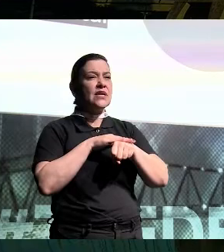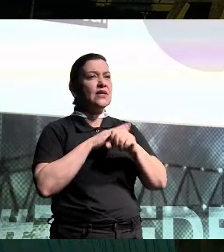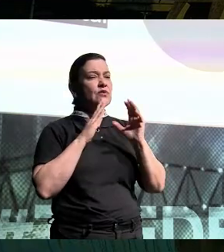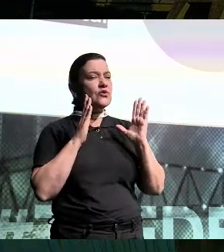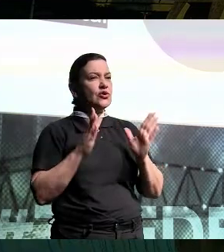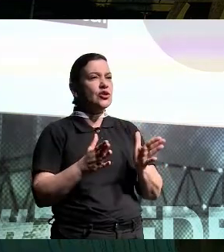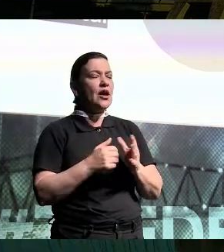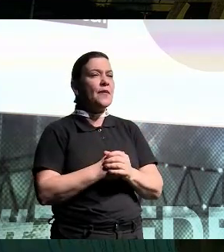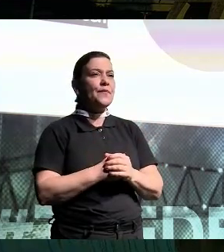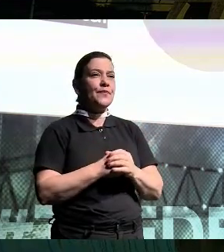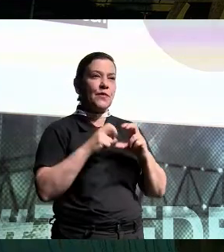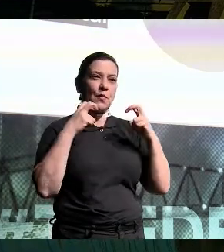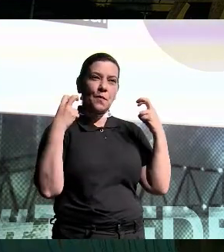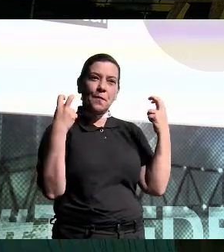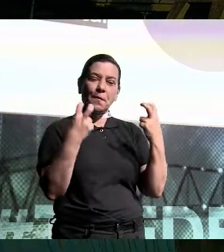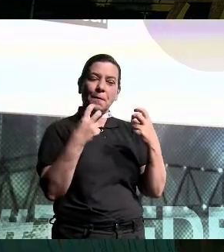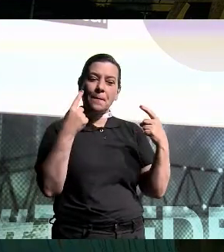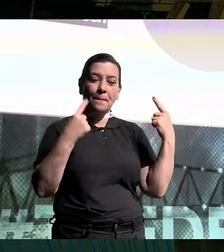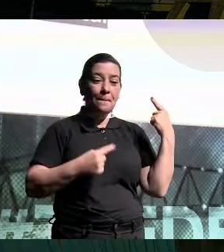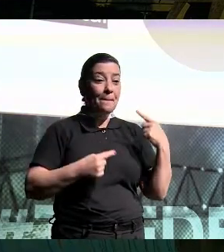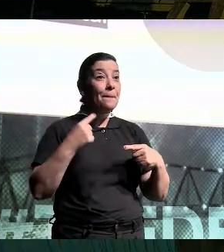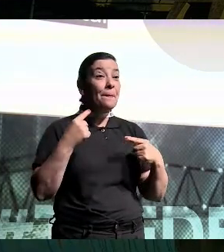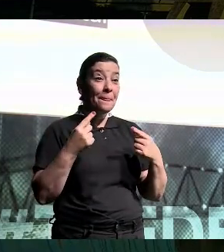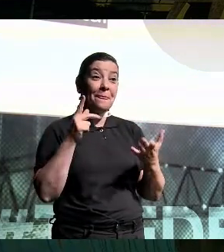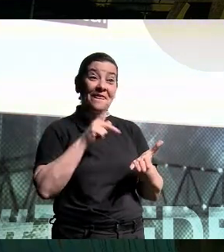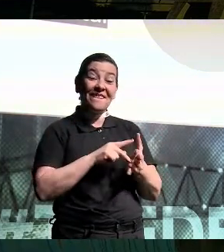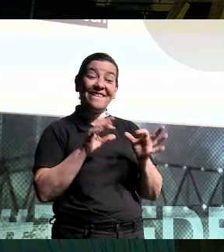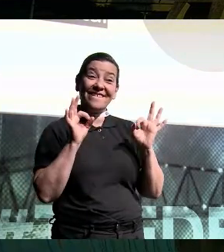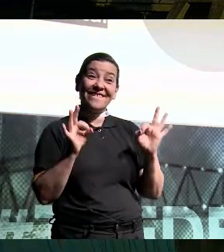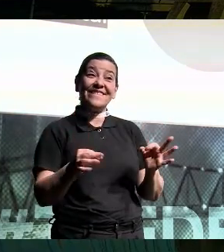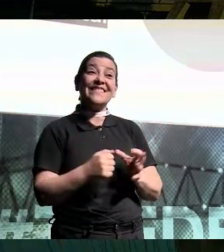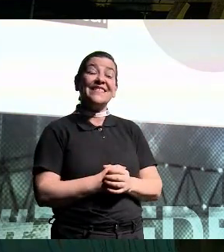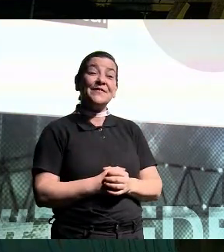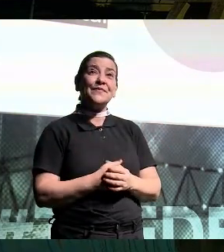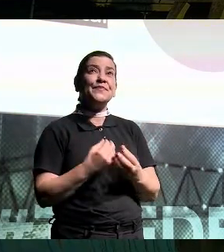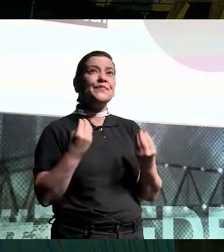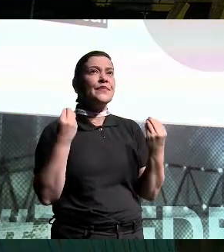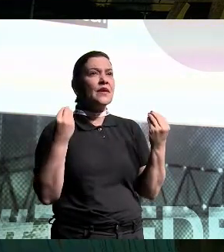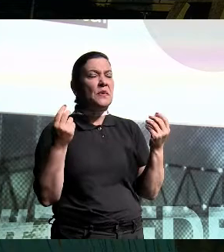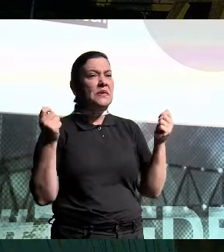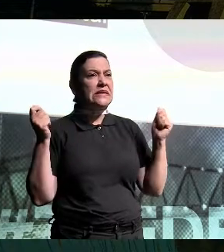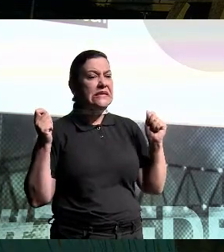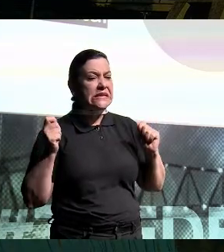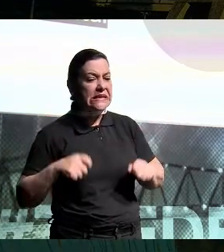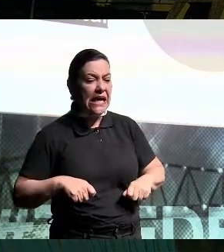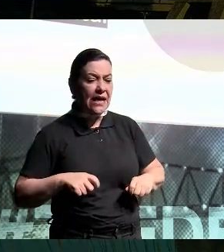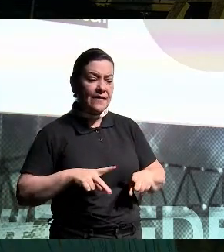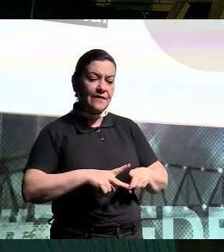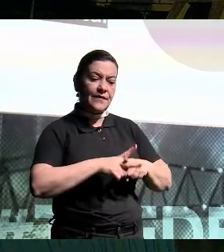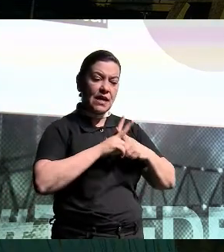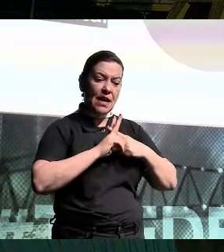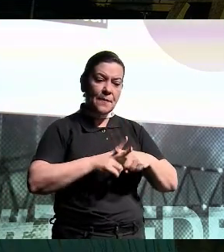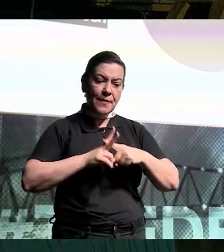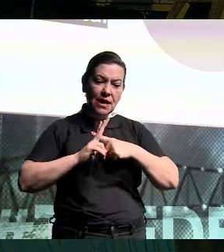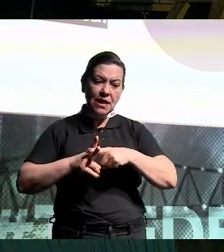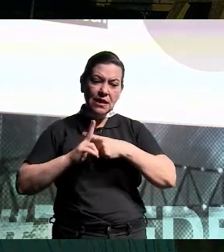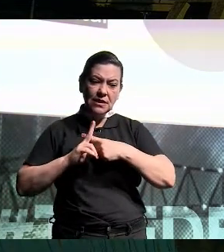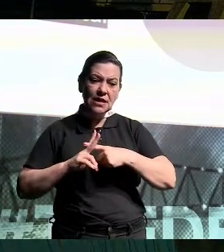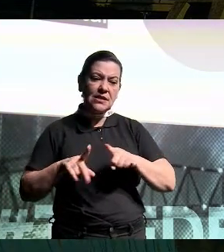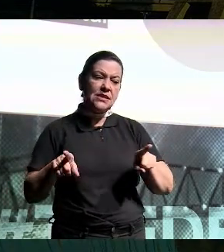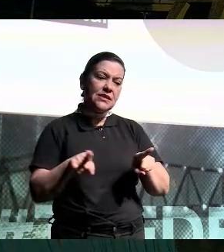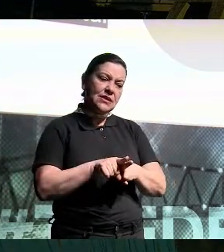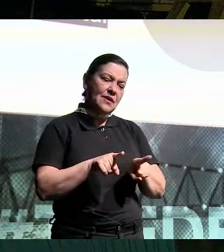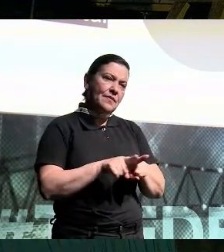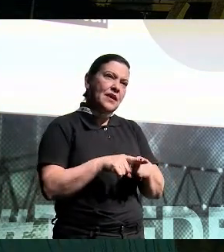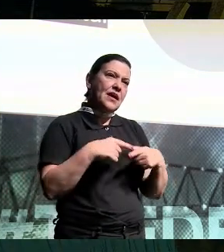painel, discutindo justamente isso. Discutindo como é que a gente pode trazer ferramentas e não só